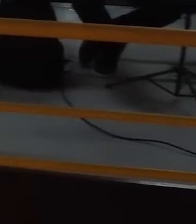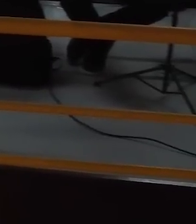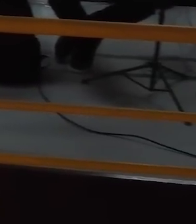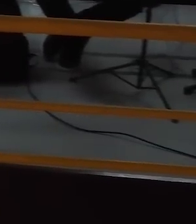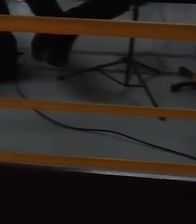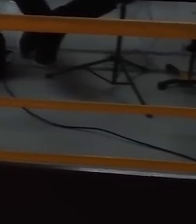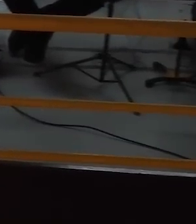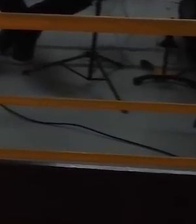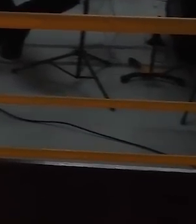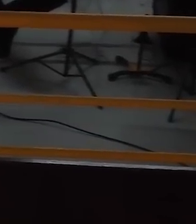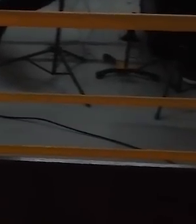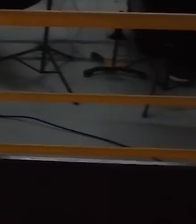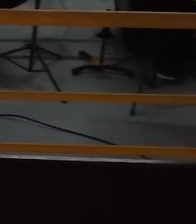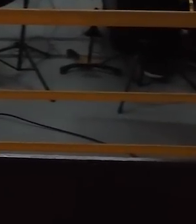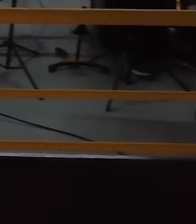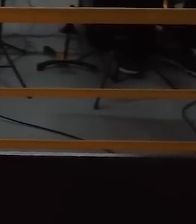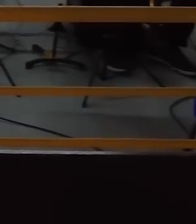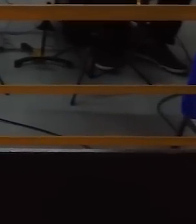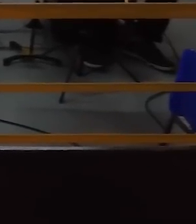Amém.